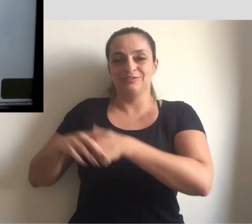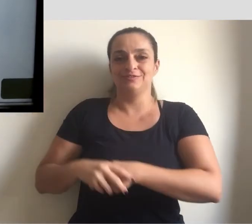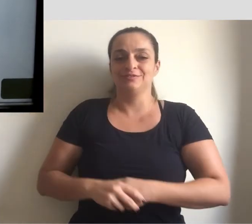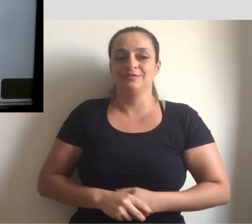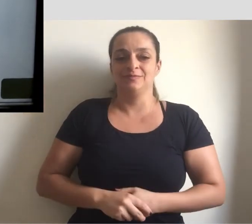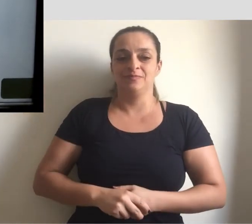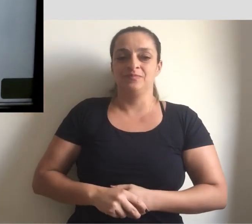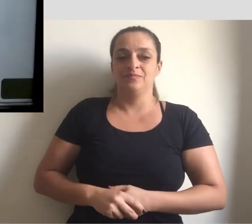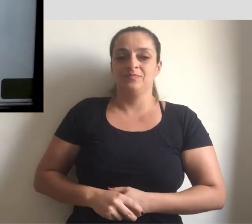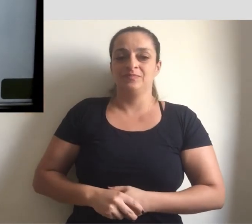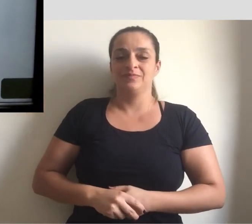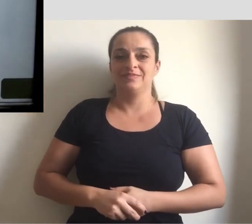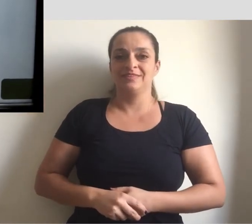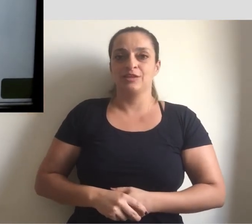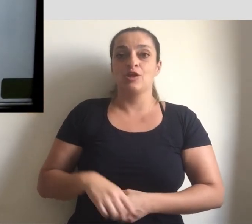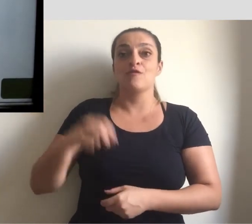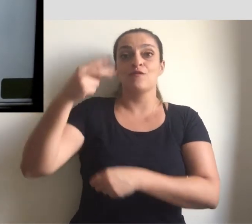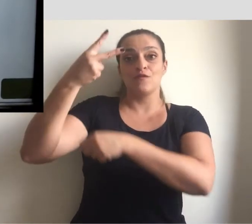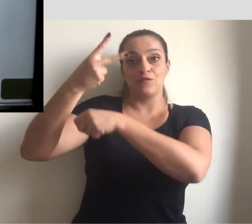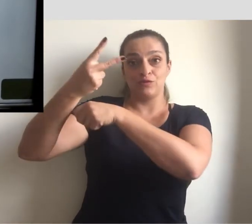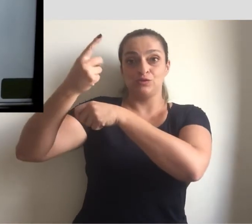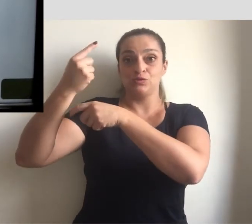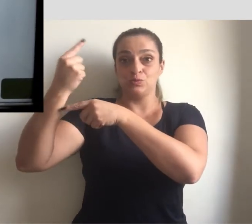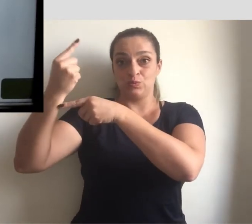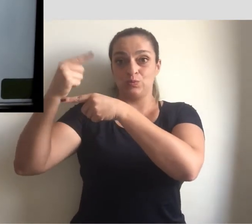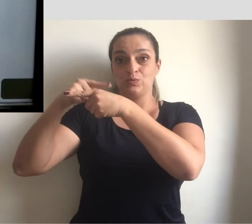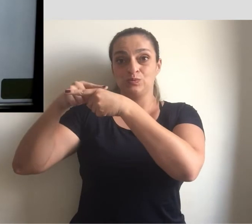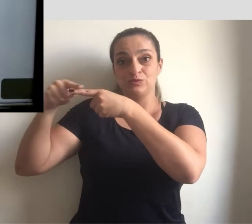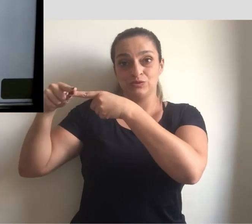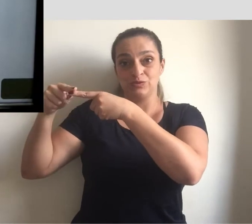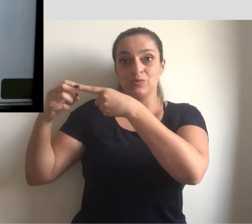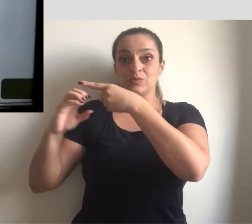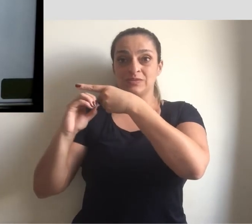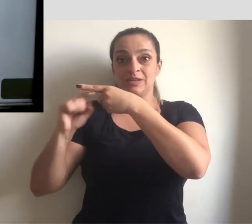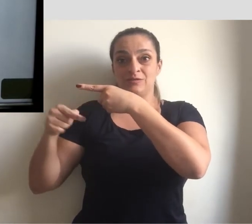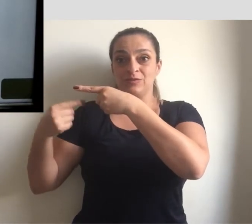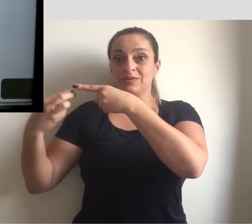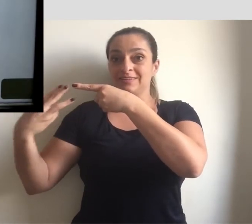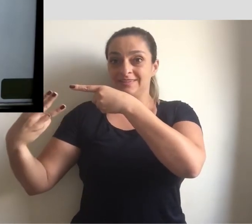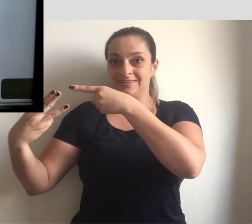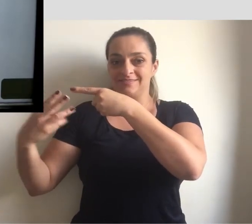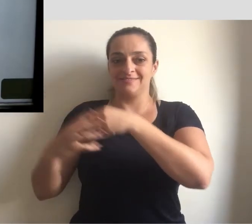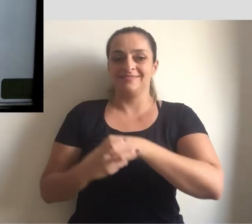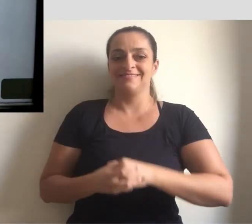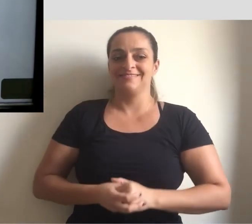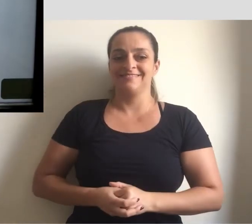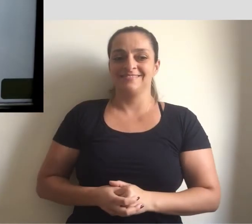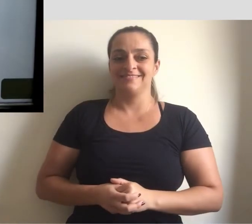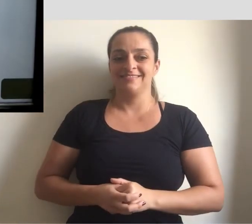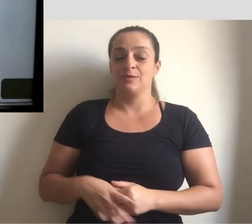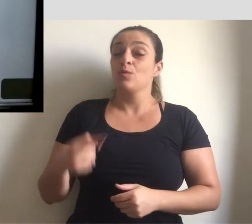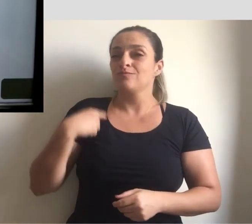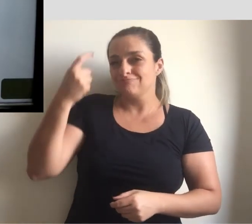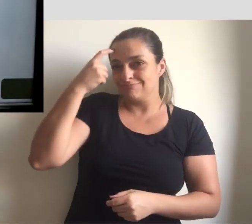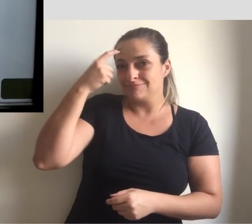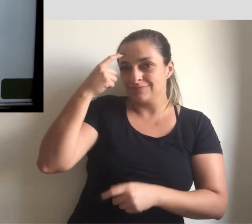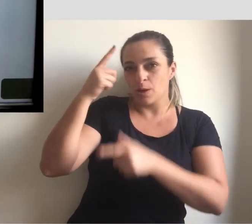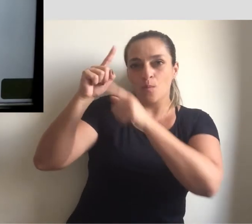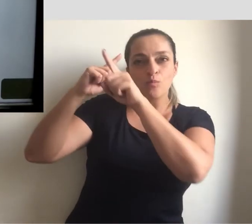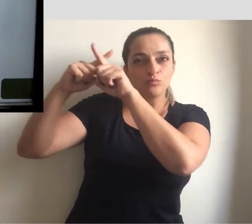Então, eu vou ter 21 por 0,3. Uma boa ideia aqui é a gente